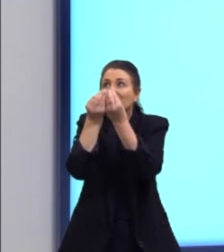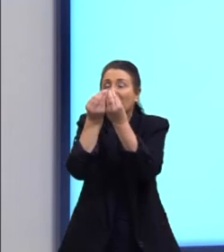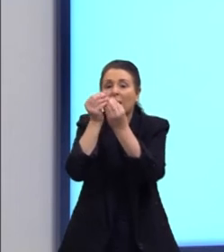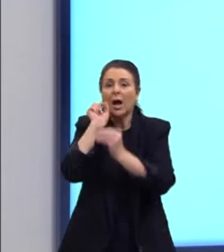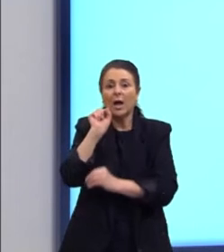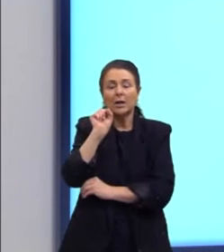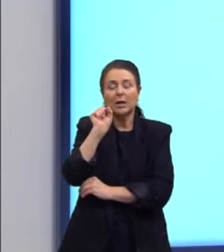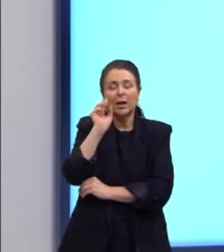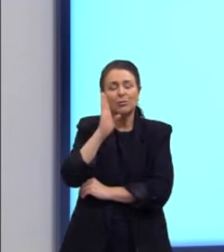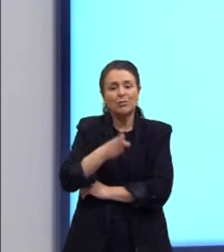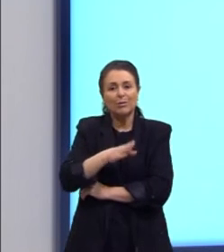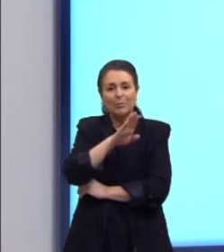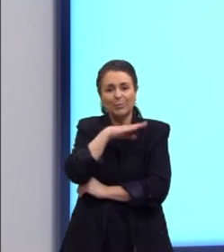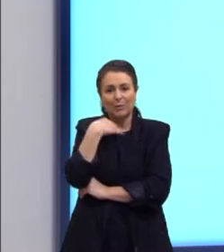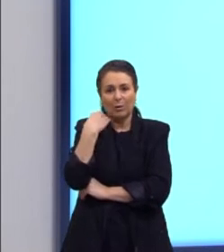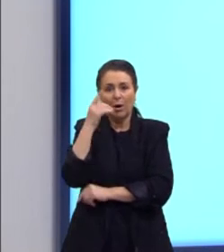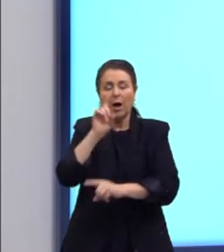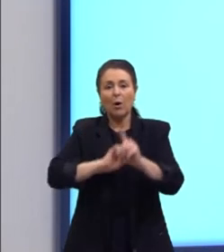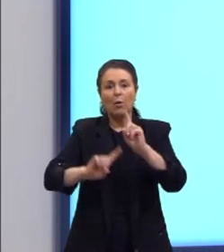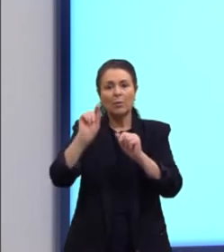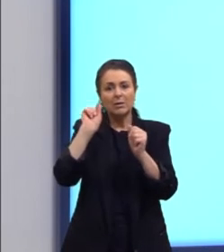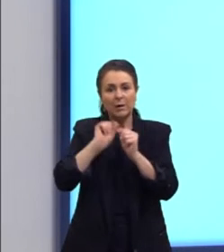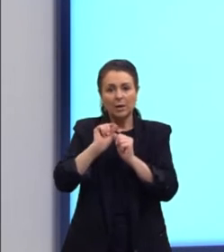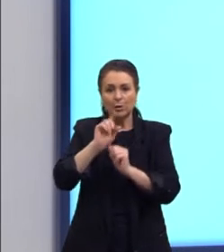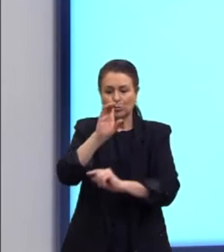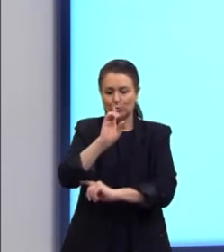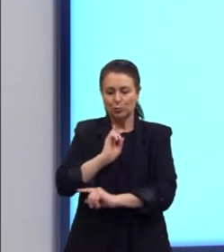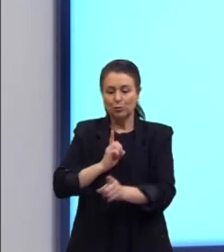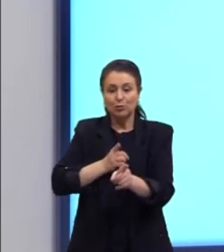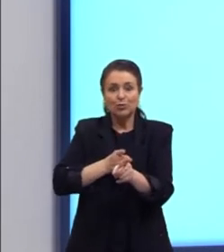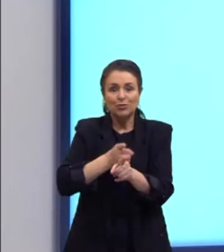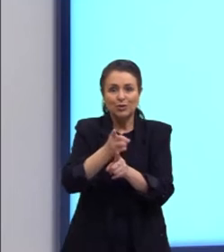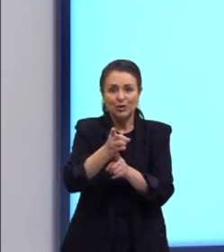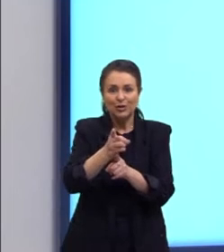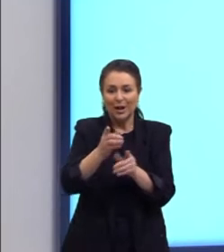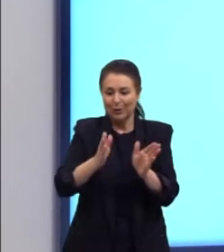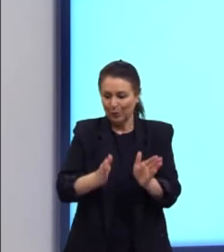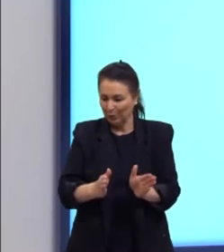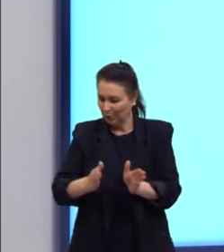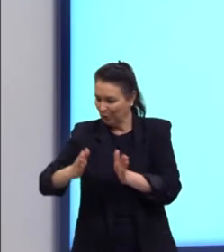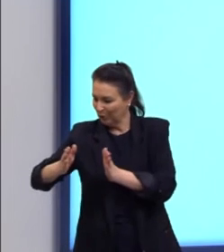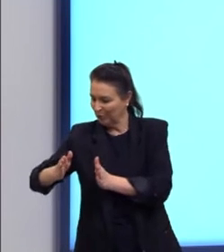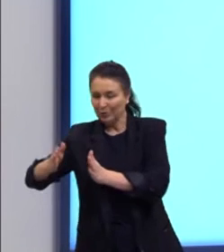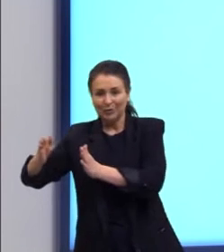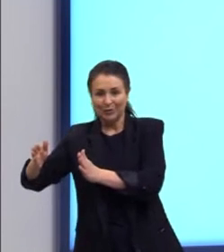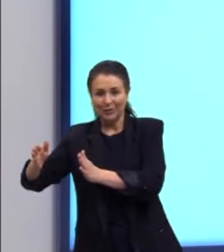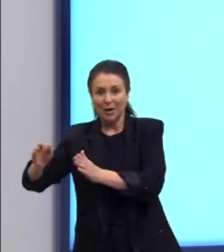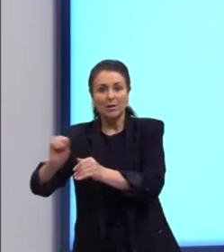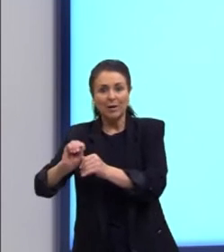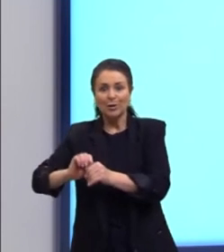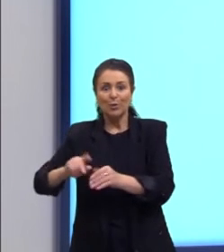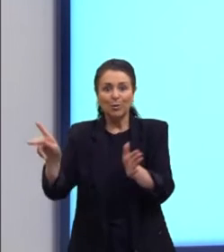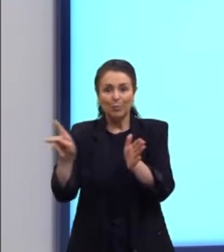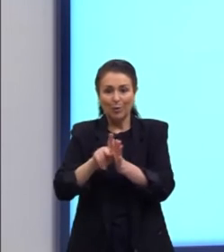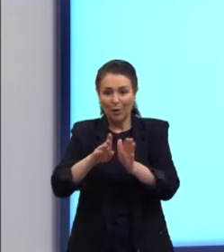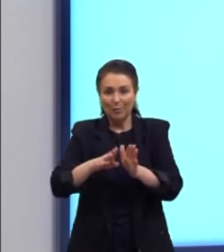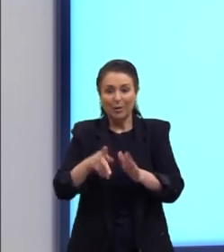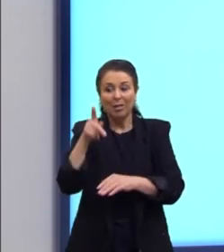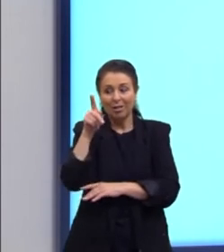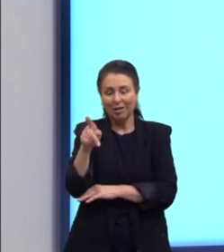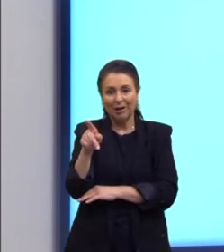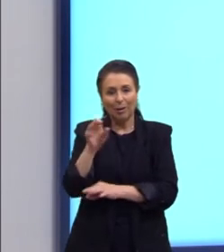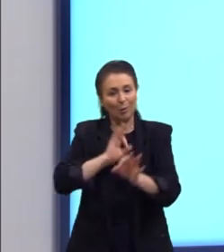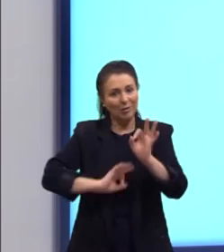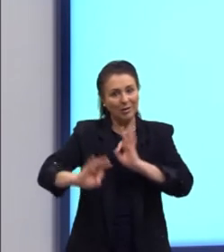Algumas, inclusive, fazem diretamente no cemitério. Então, há alguns altares que vão ser organizados,